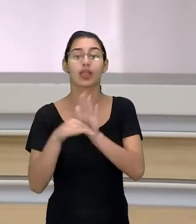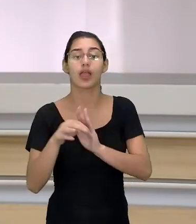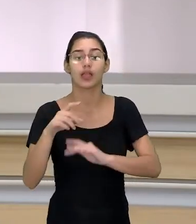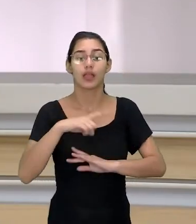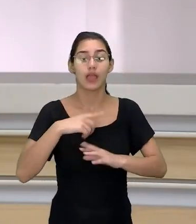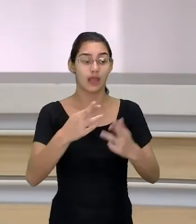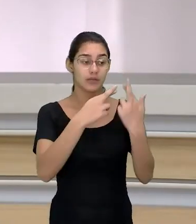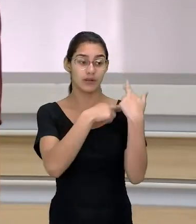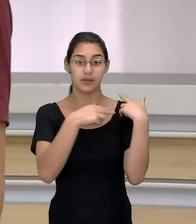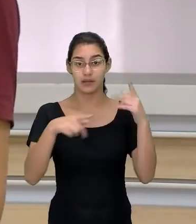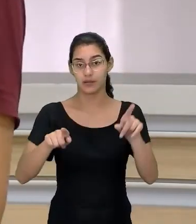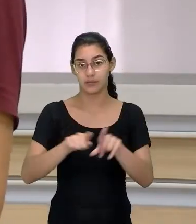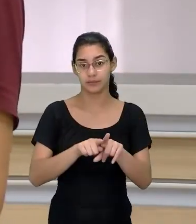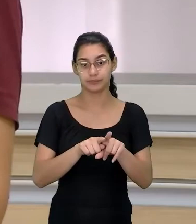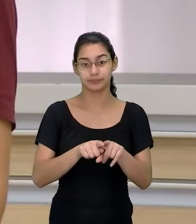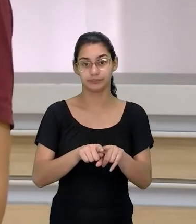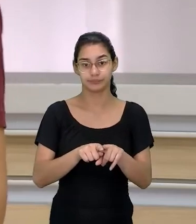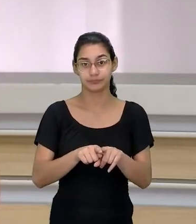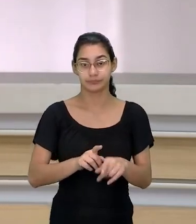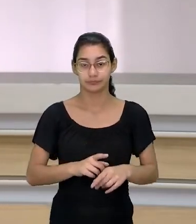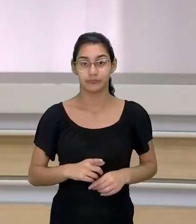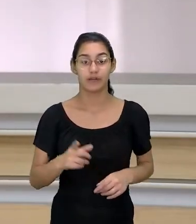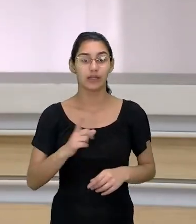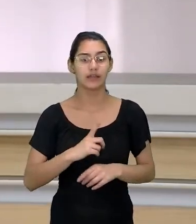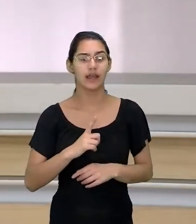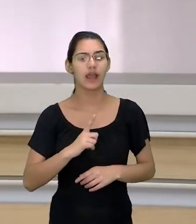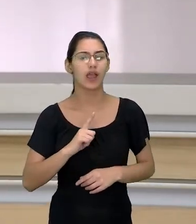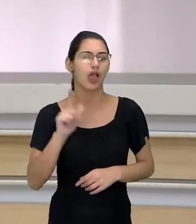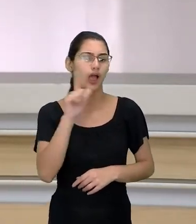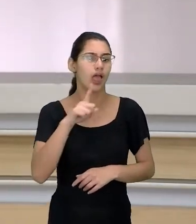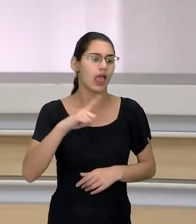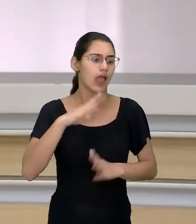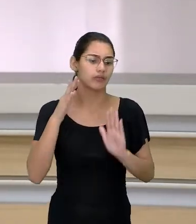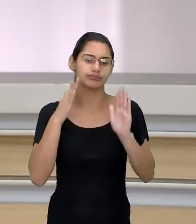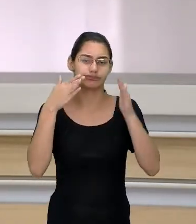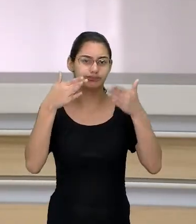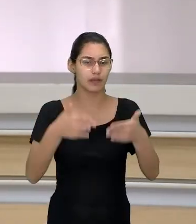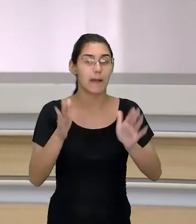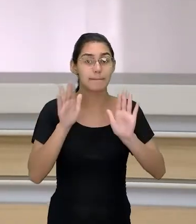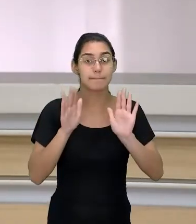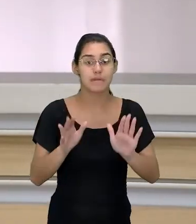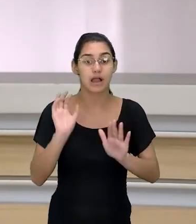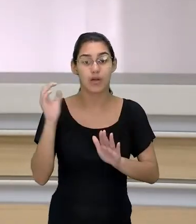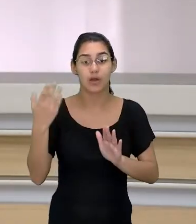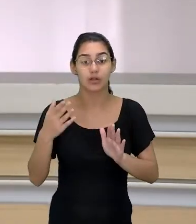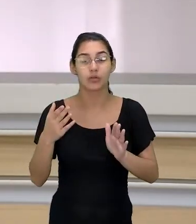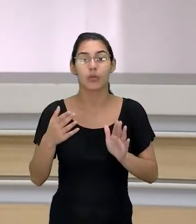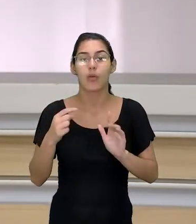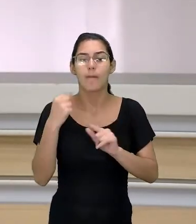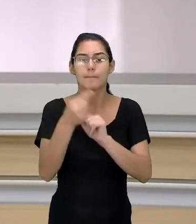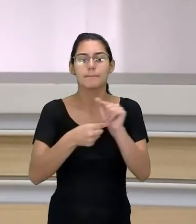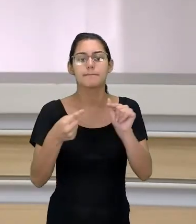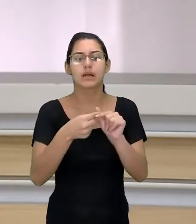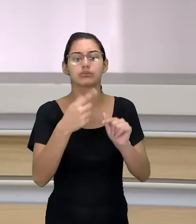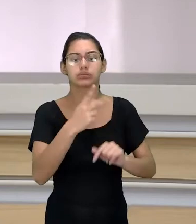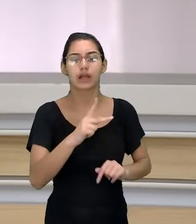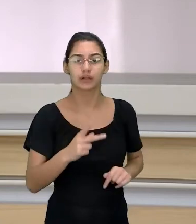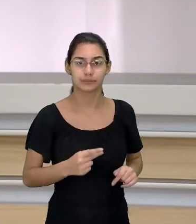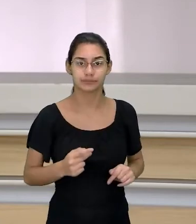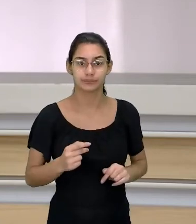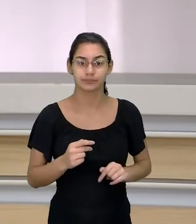existe responsabilidade? E a manipulação, ela, obviamente, intencional. Só que, qual é a intenção por trás dela?